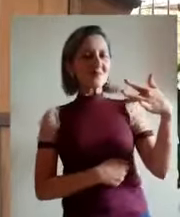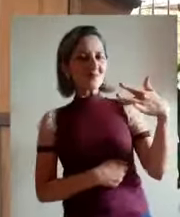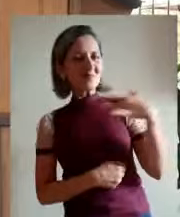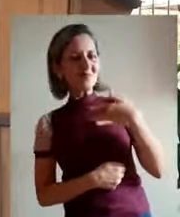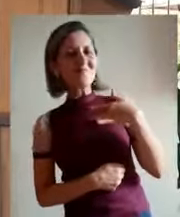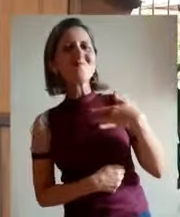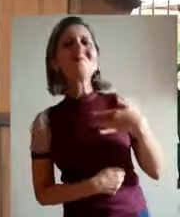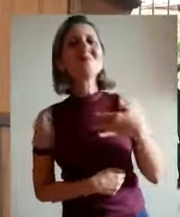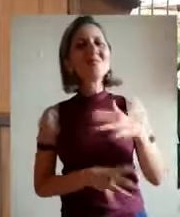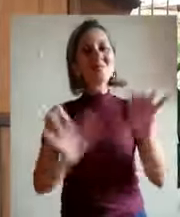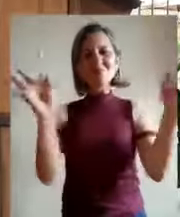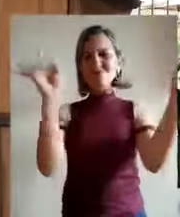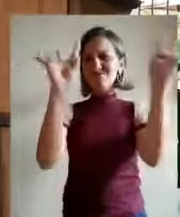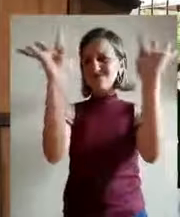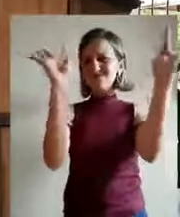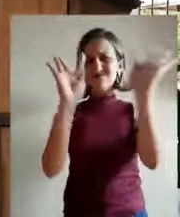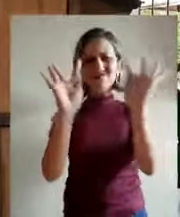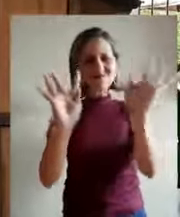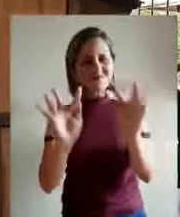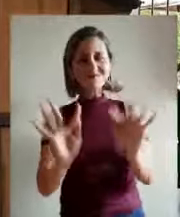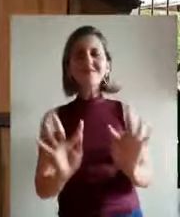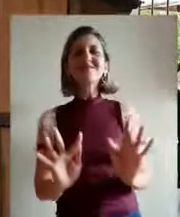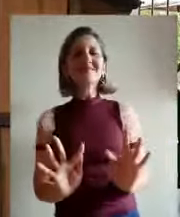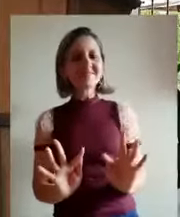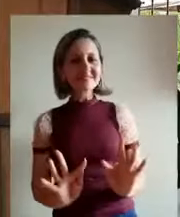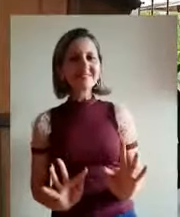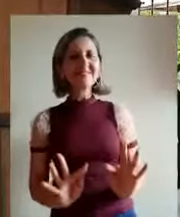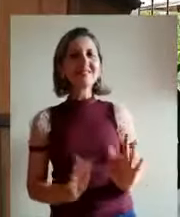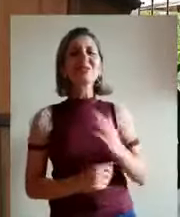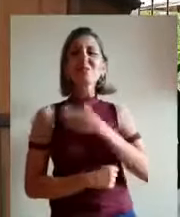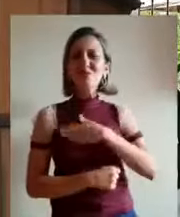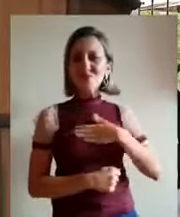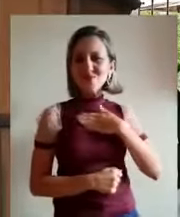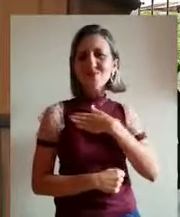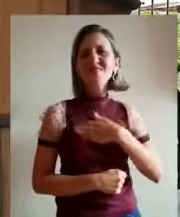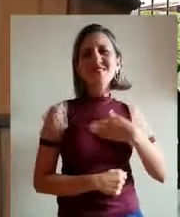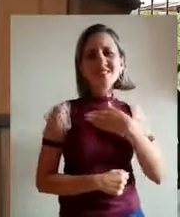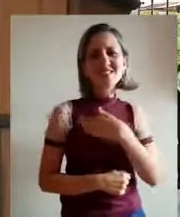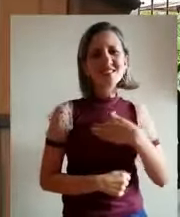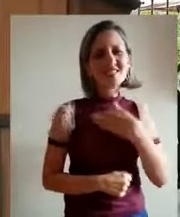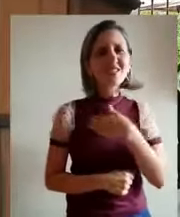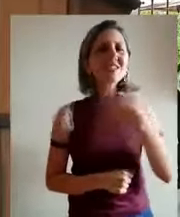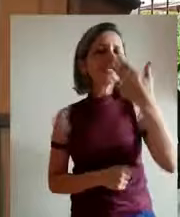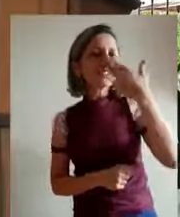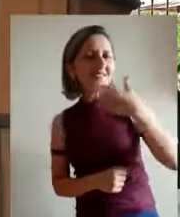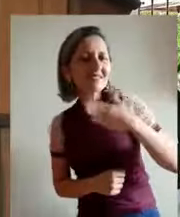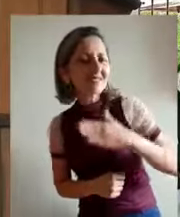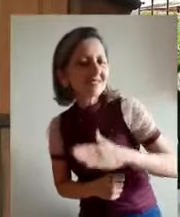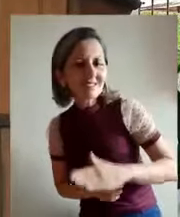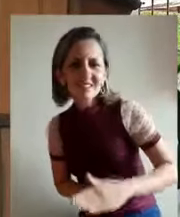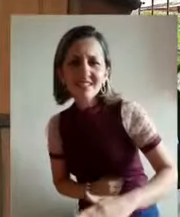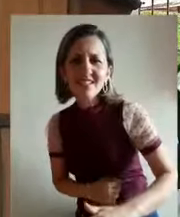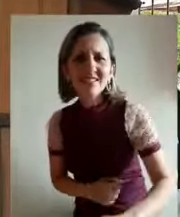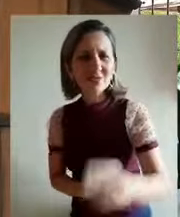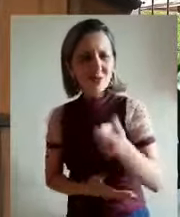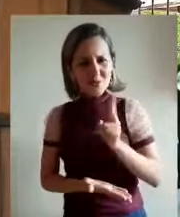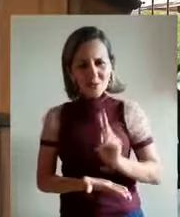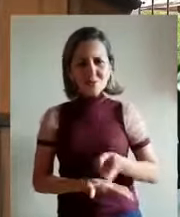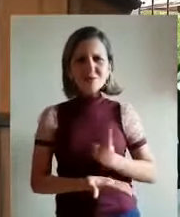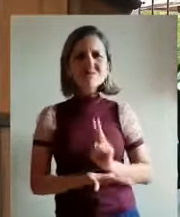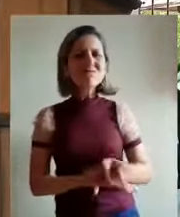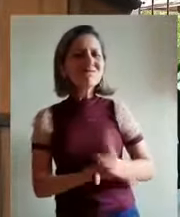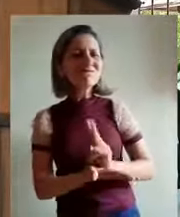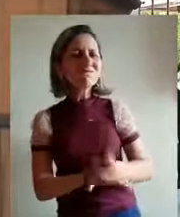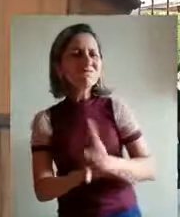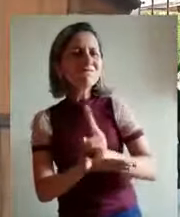eu desejo felicidades, eu desejo assim, que as crianças sejam para sempre